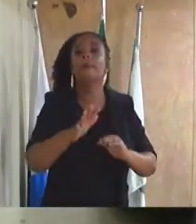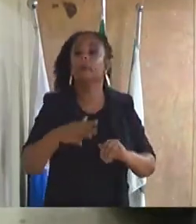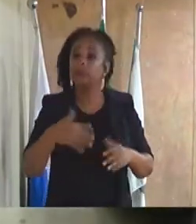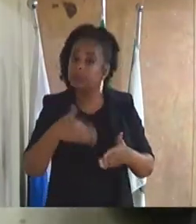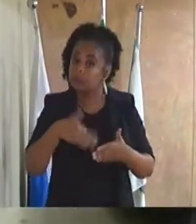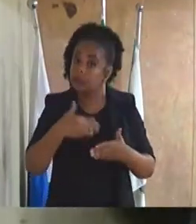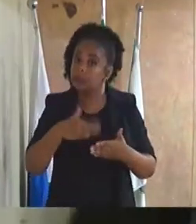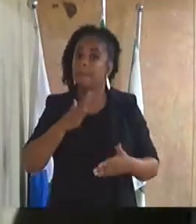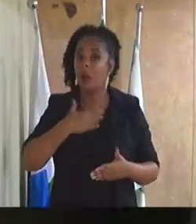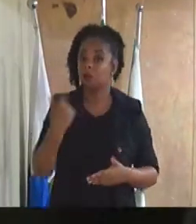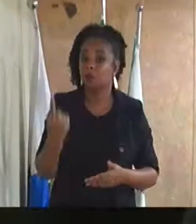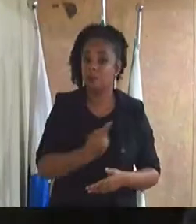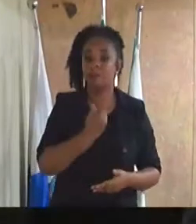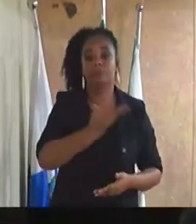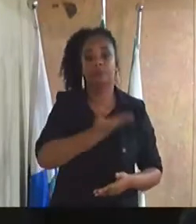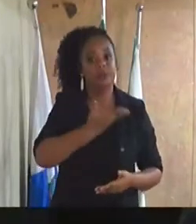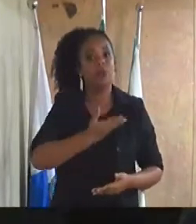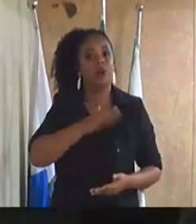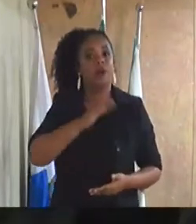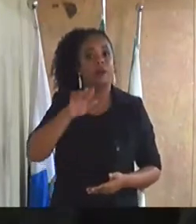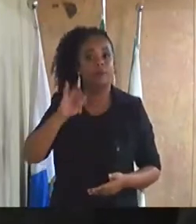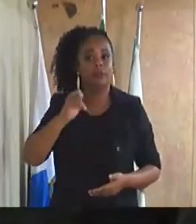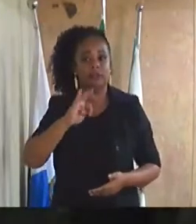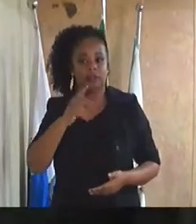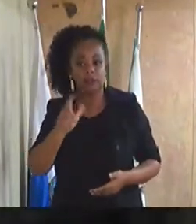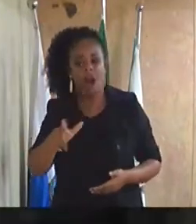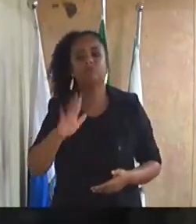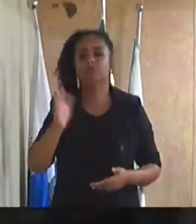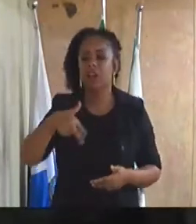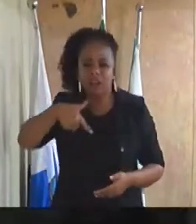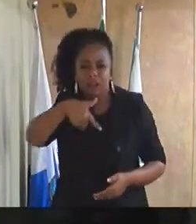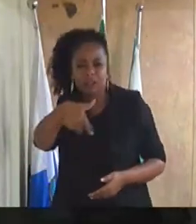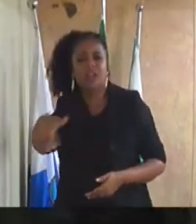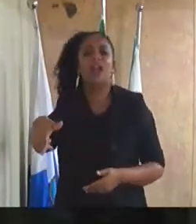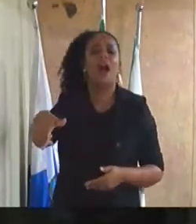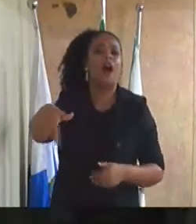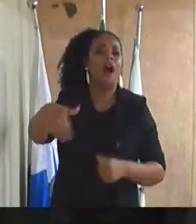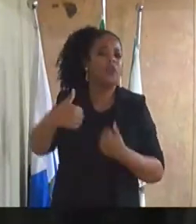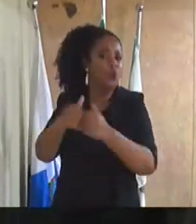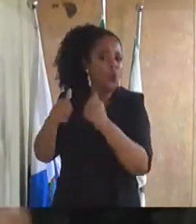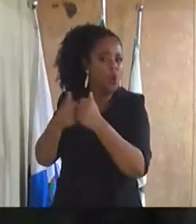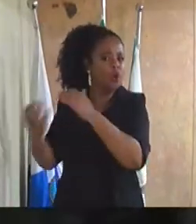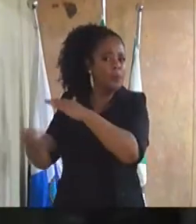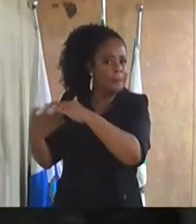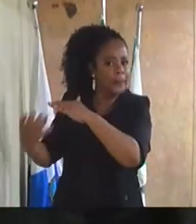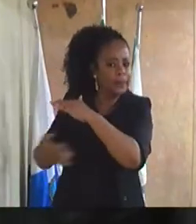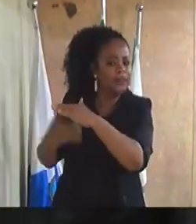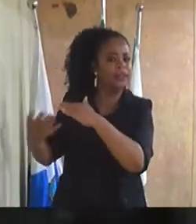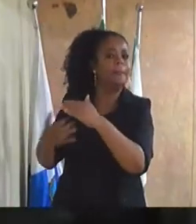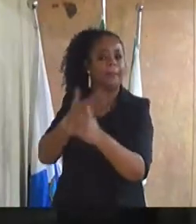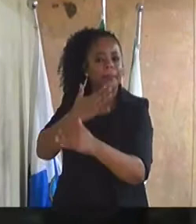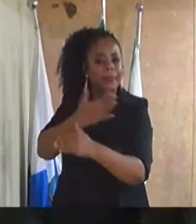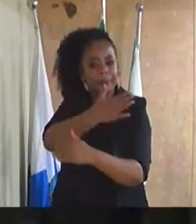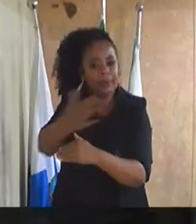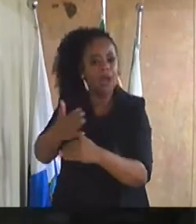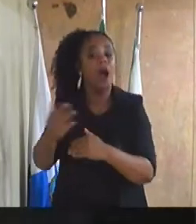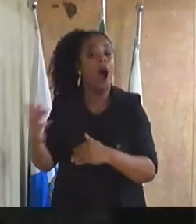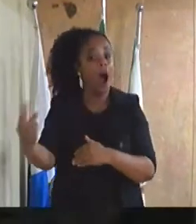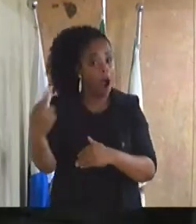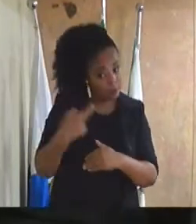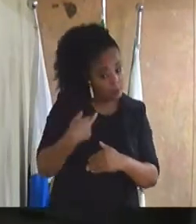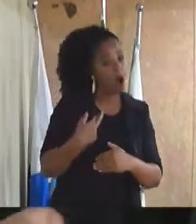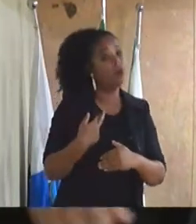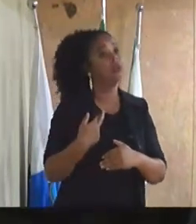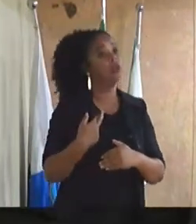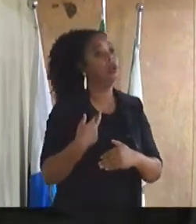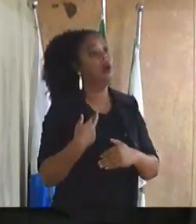já fui na empresa de ônibus com os meus pares, já comuniquei essa casa e a resposta deles agora, no momento, que